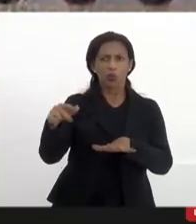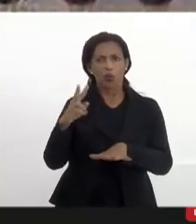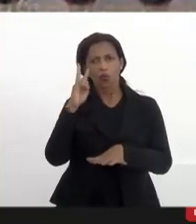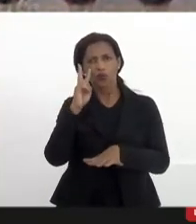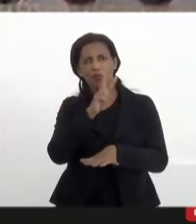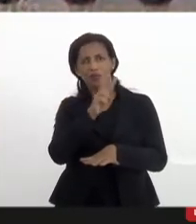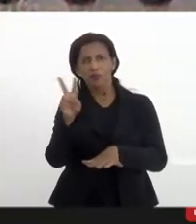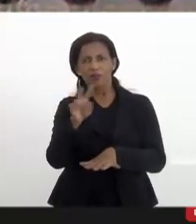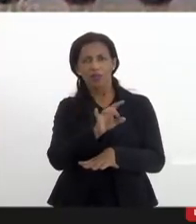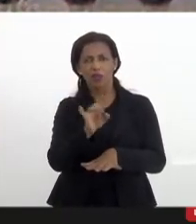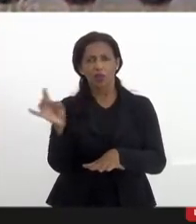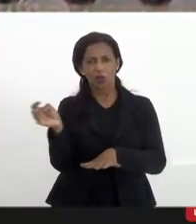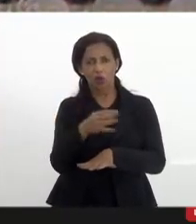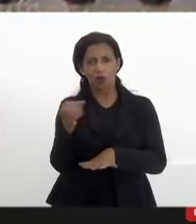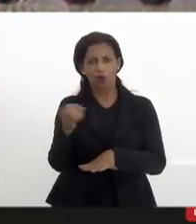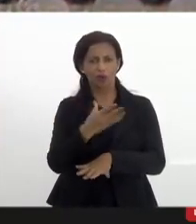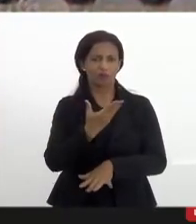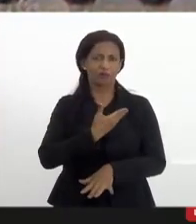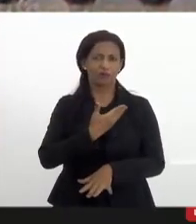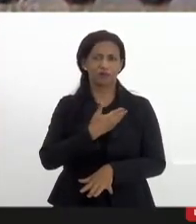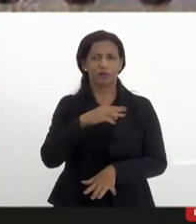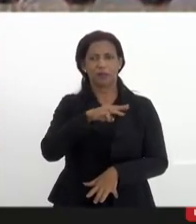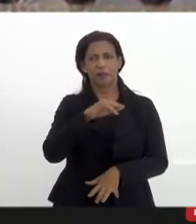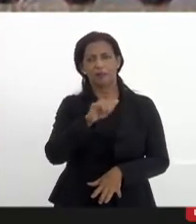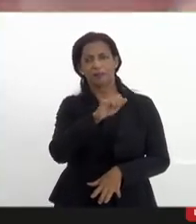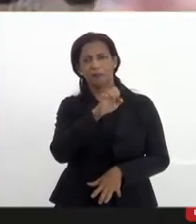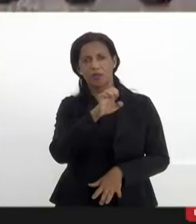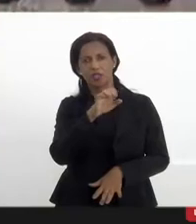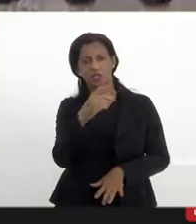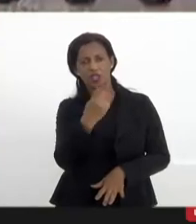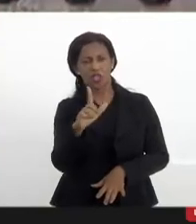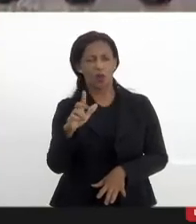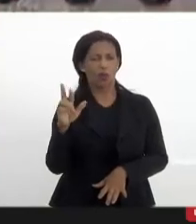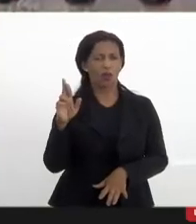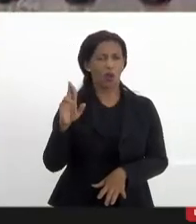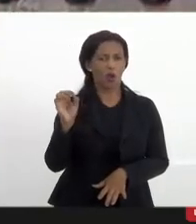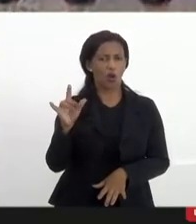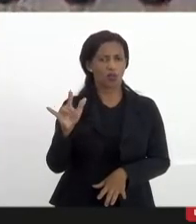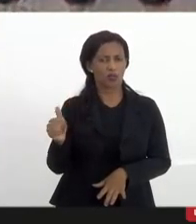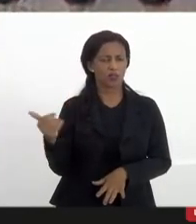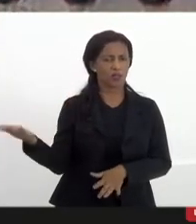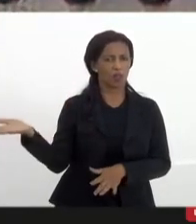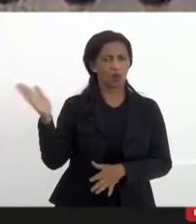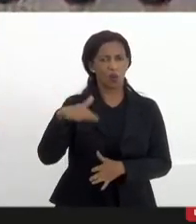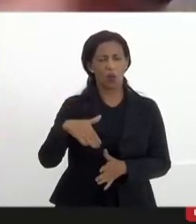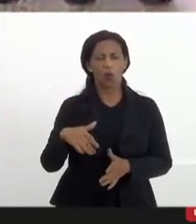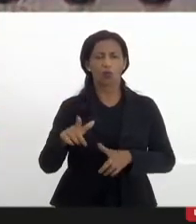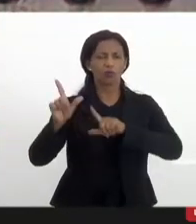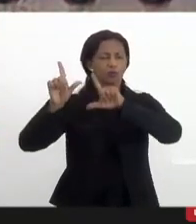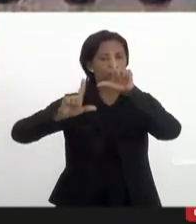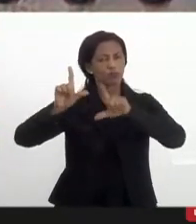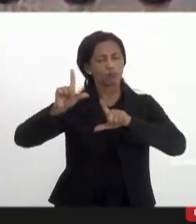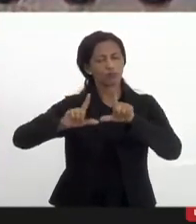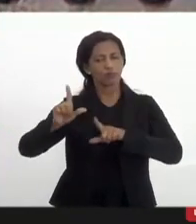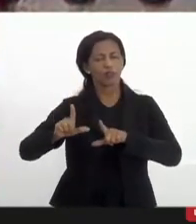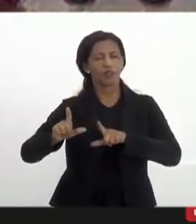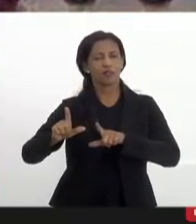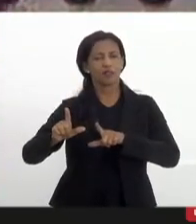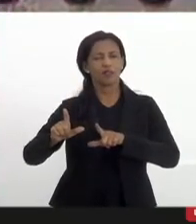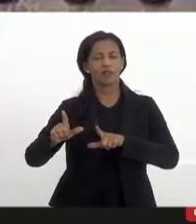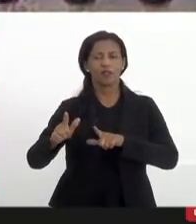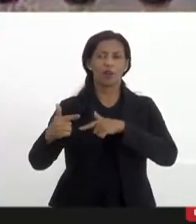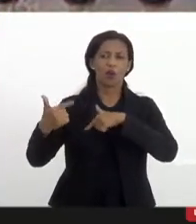novos companheiros o próprio Michel lá da Rocinha trazer companheiros das TVs comunitárias a Tagarela